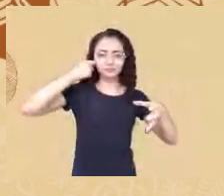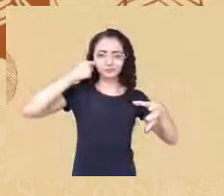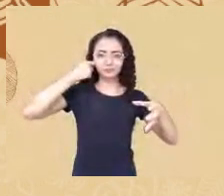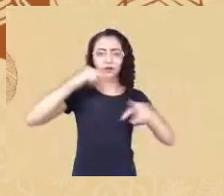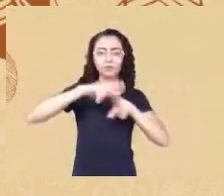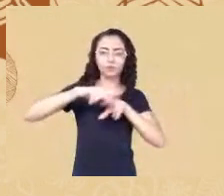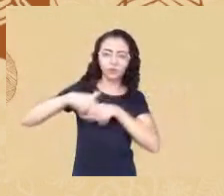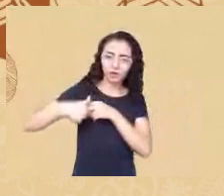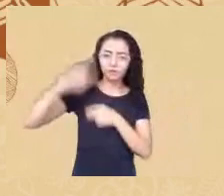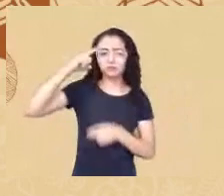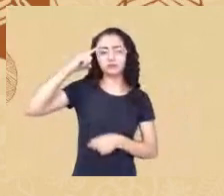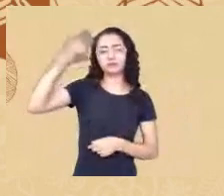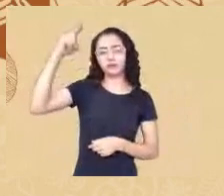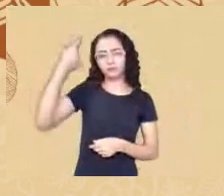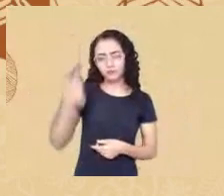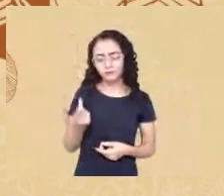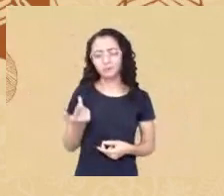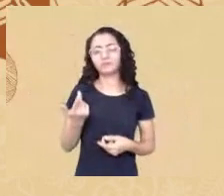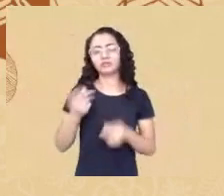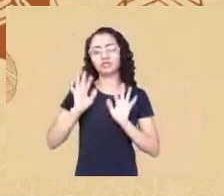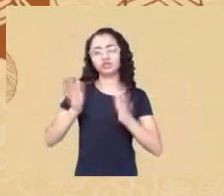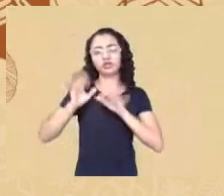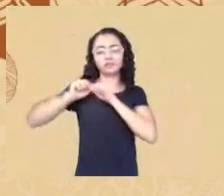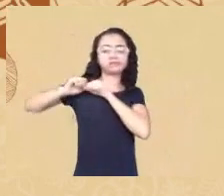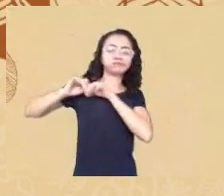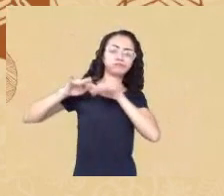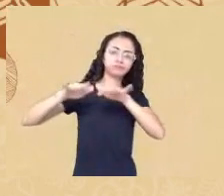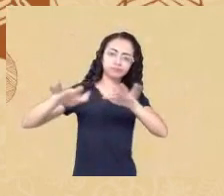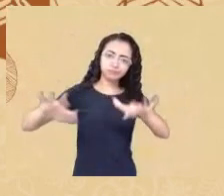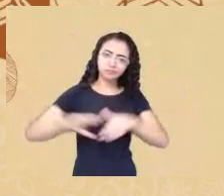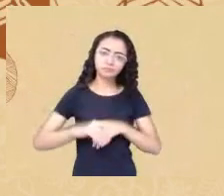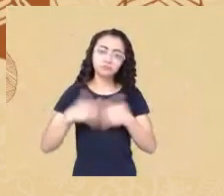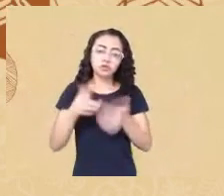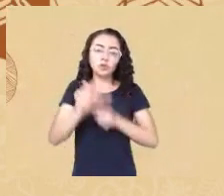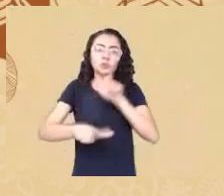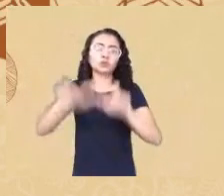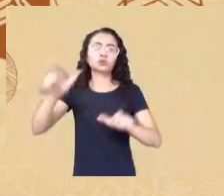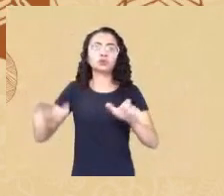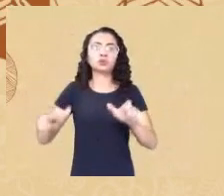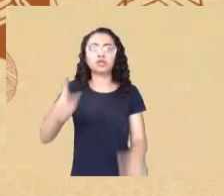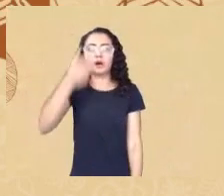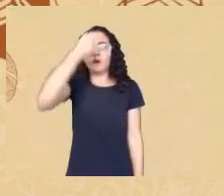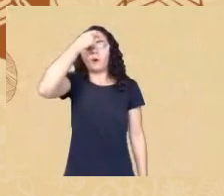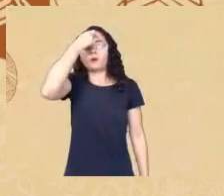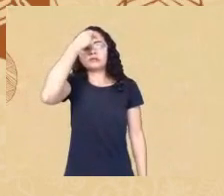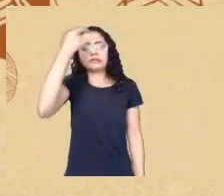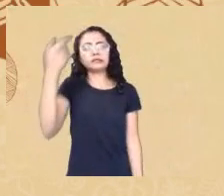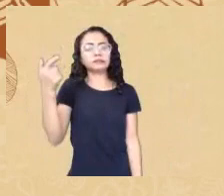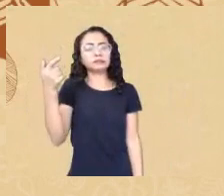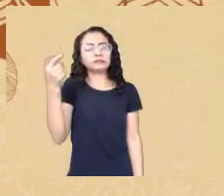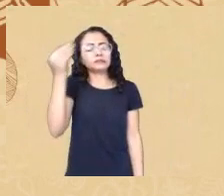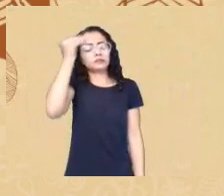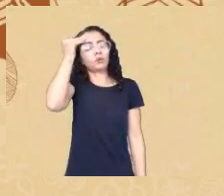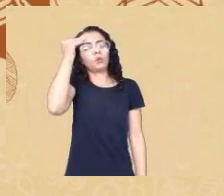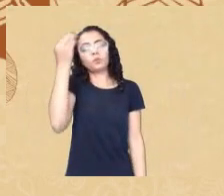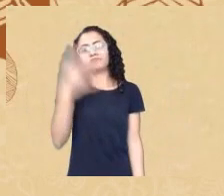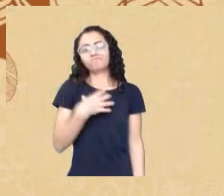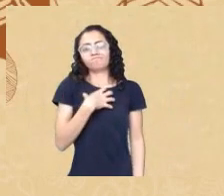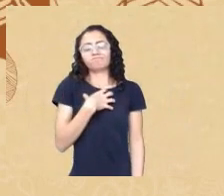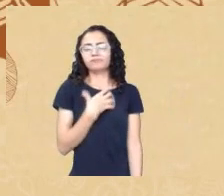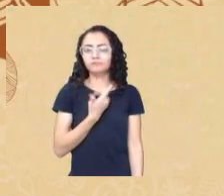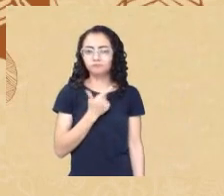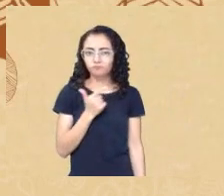apesar de se sentir responsabilizado afinal era realmente uma heredita claridade defeituosa e